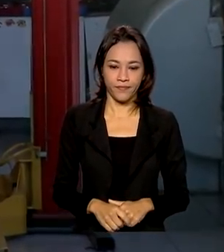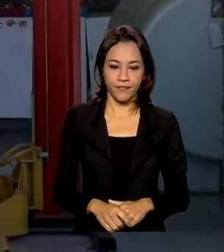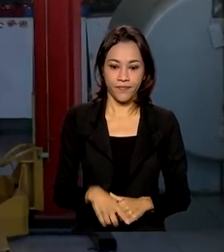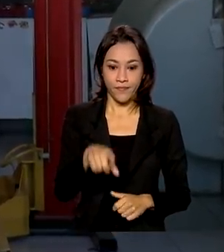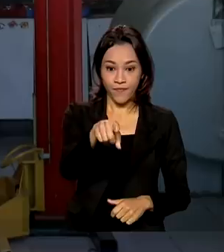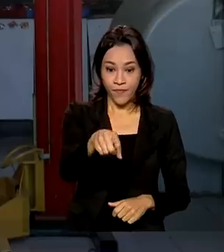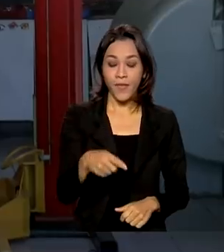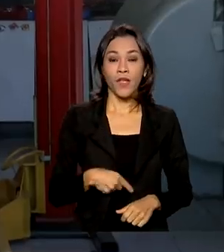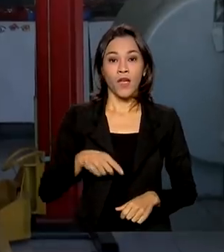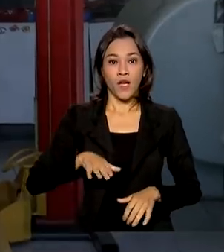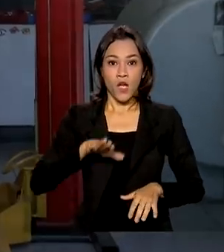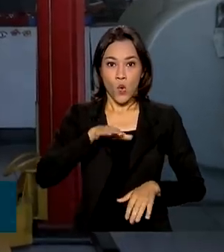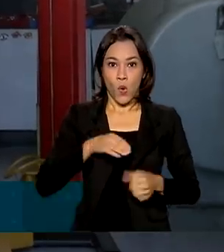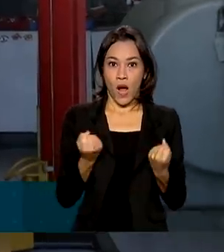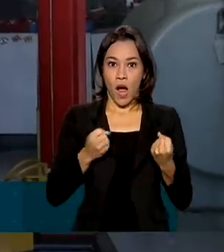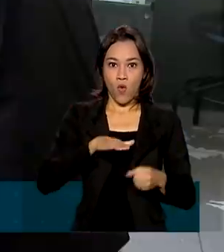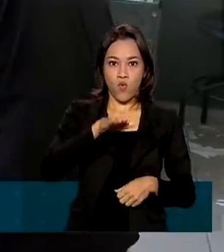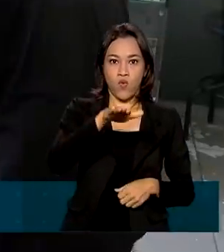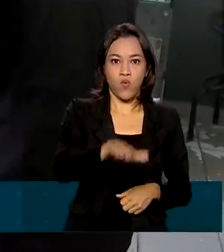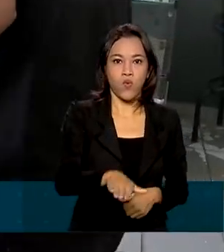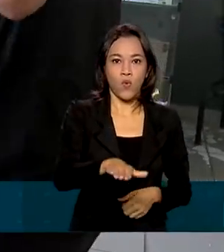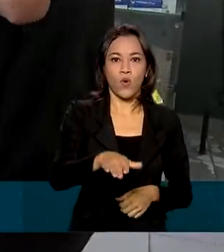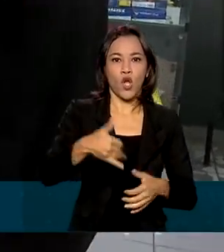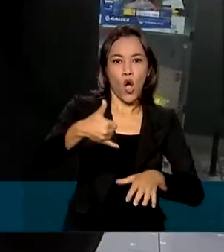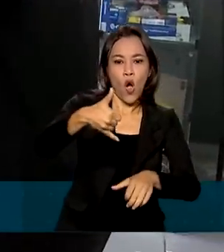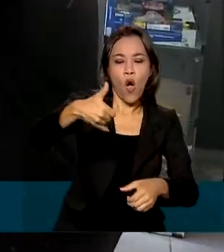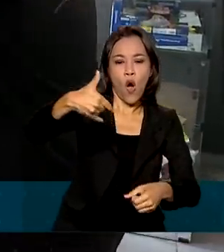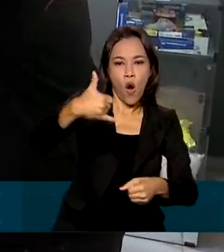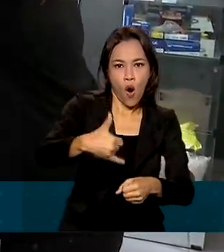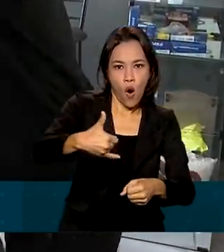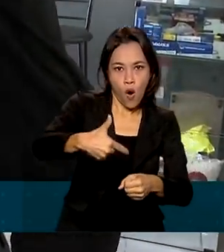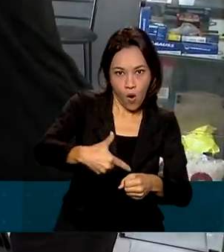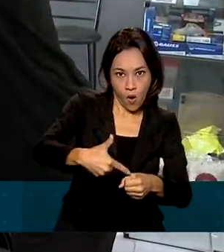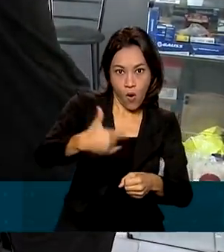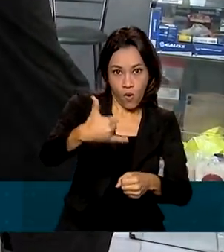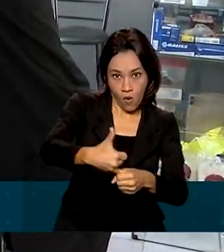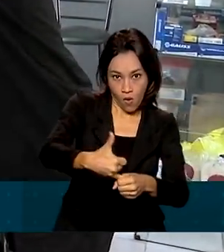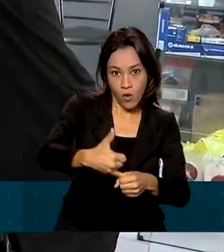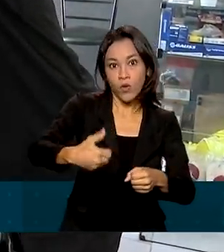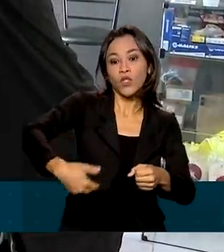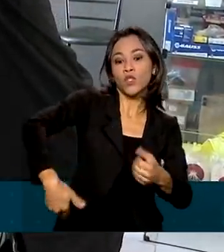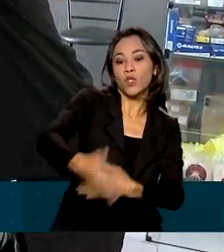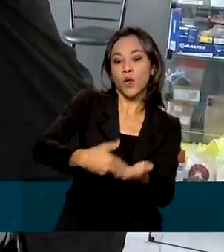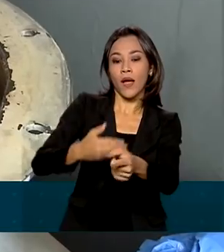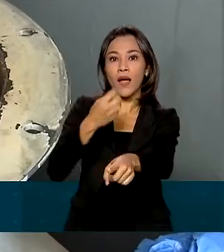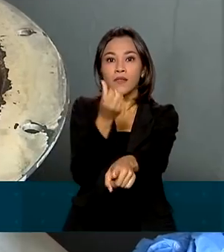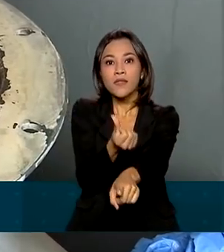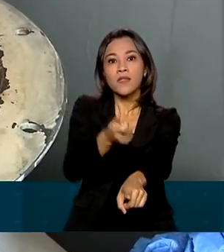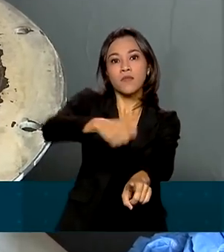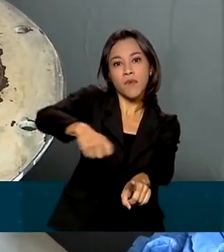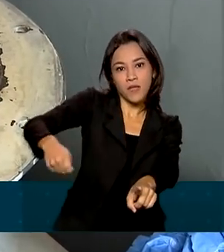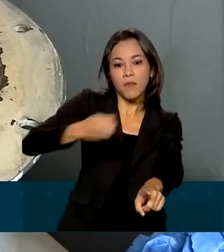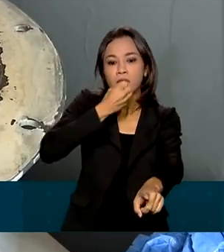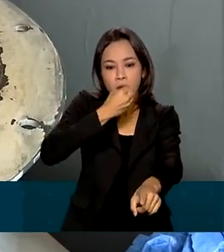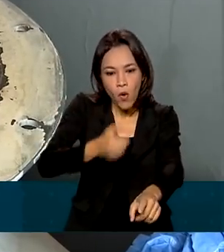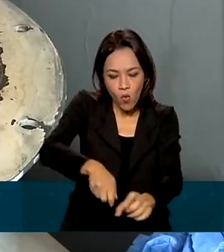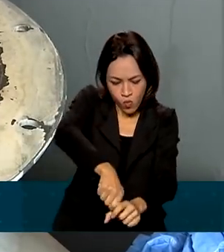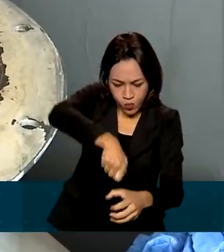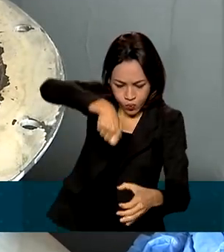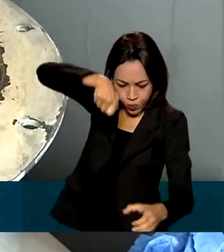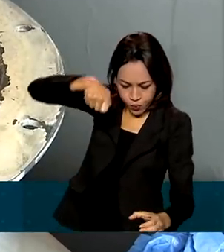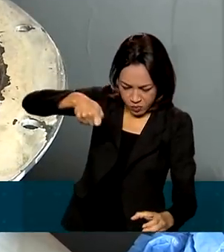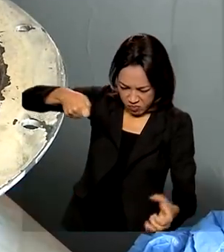Trocar o óleo a cada seis meses, uma recomendação para garantir o bom funcionamento do veículo. Mas todo o óleo